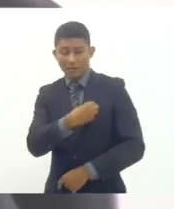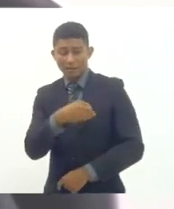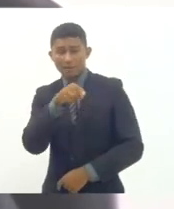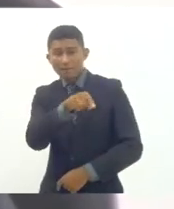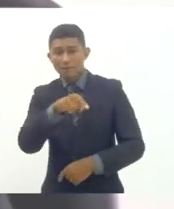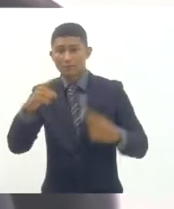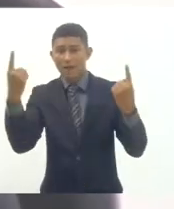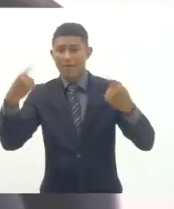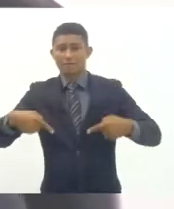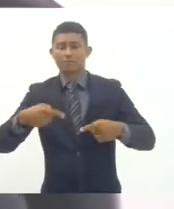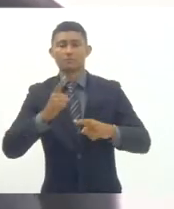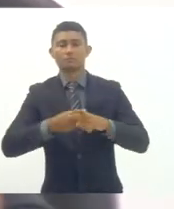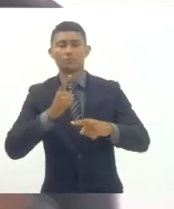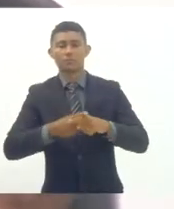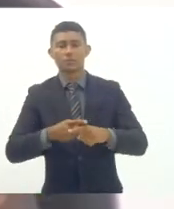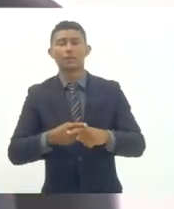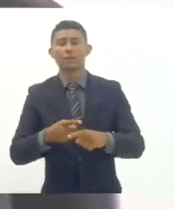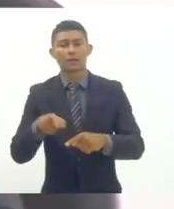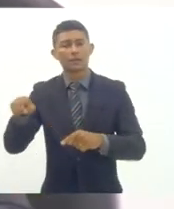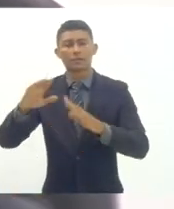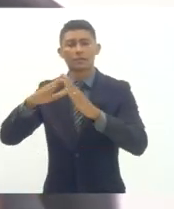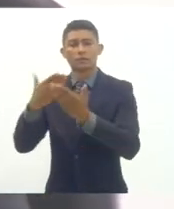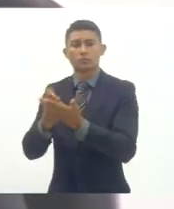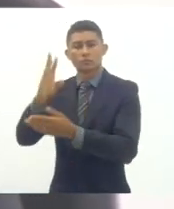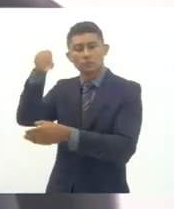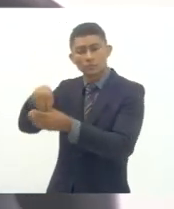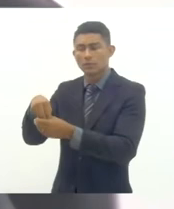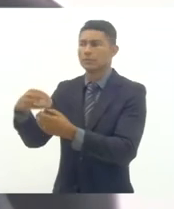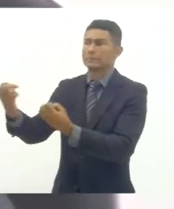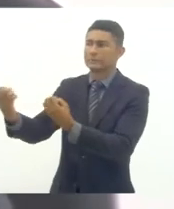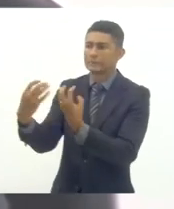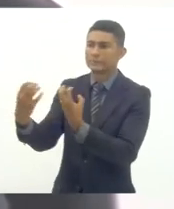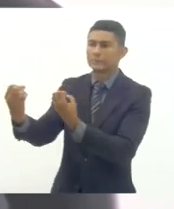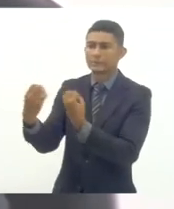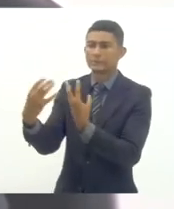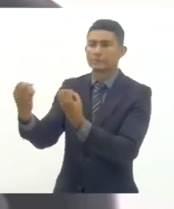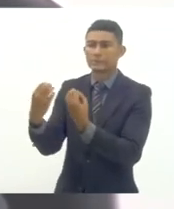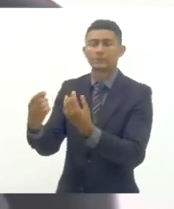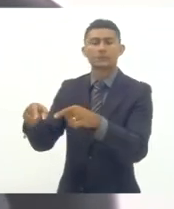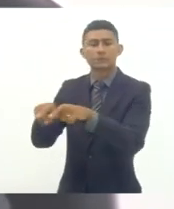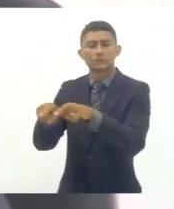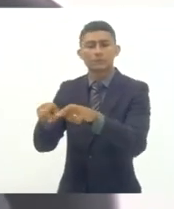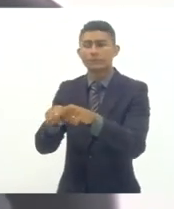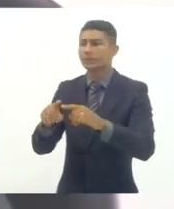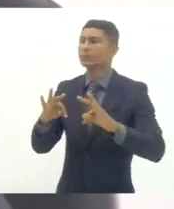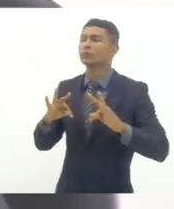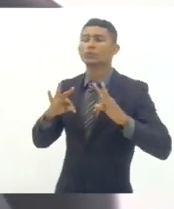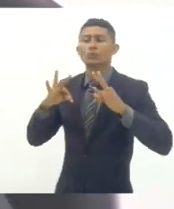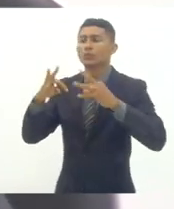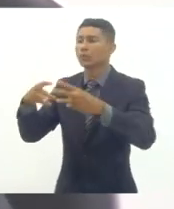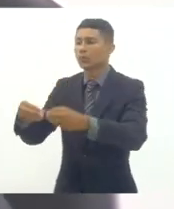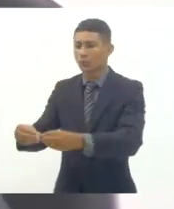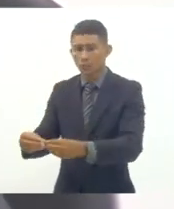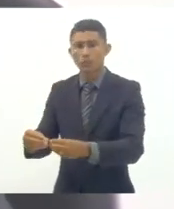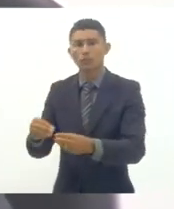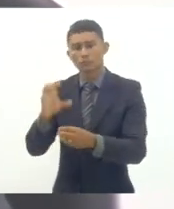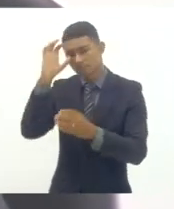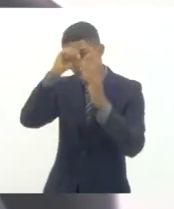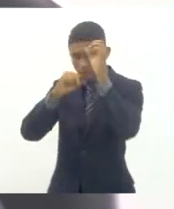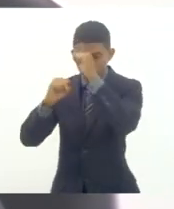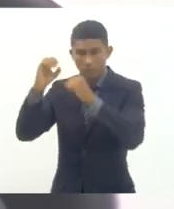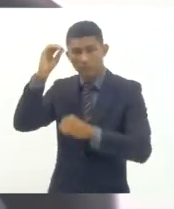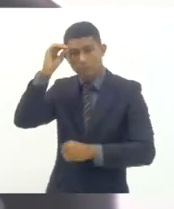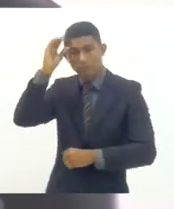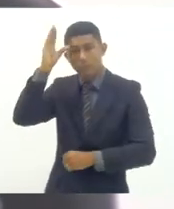não só o ensino mas toda a totalidade dos aprendizados necessários dessa fase dessa faixa etária do